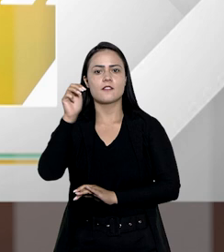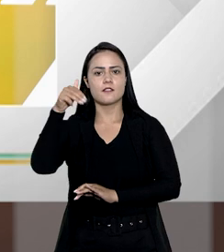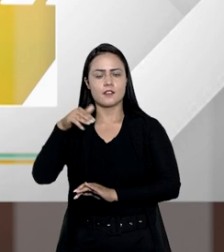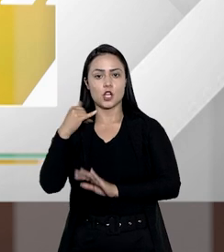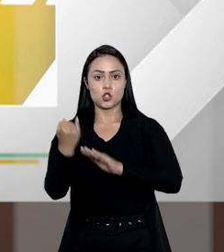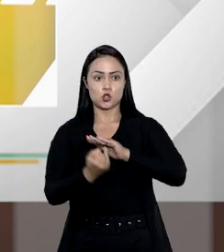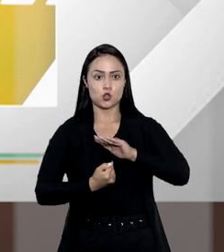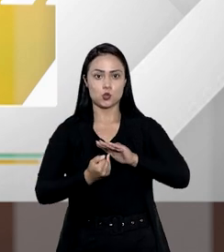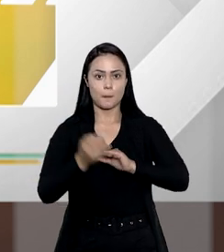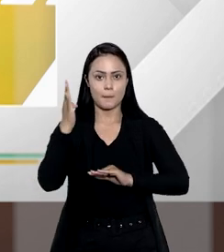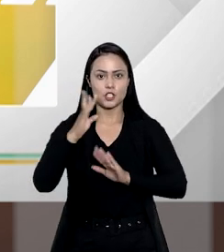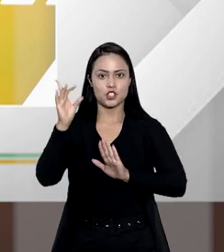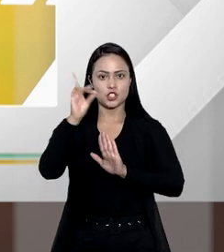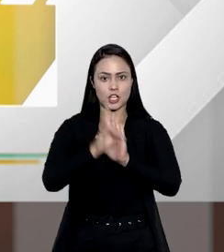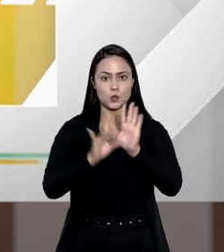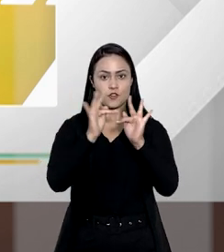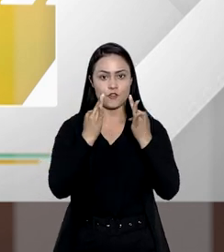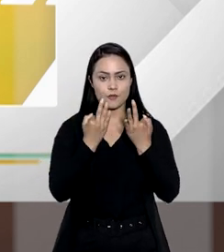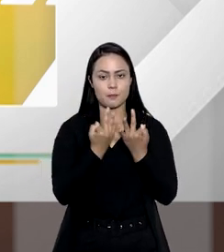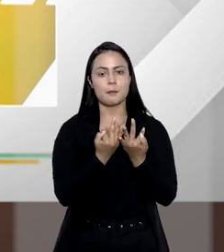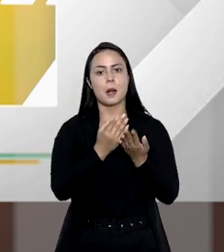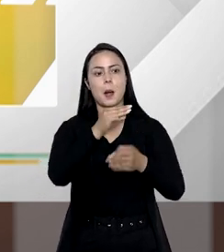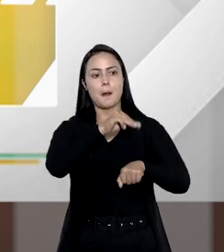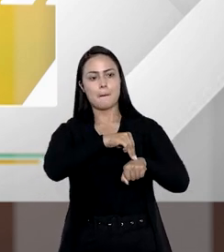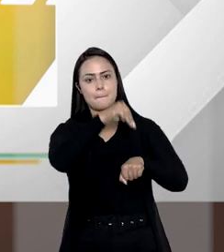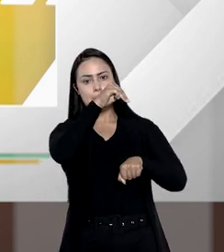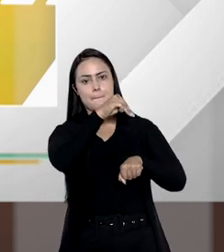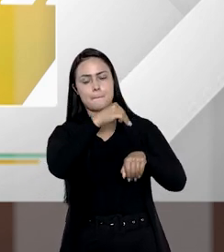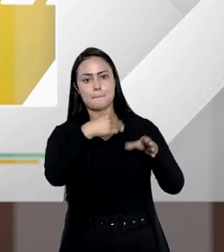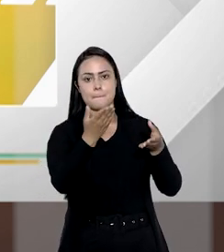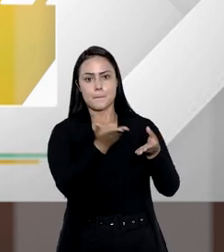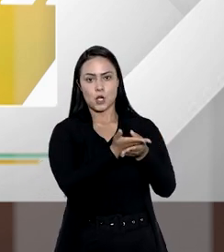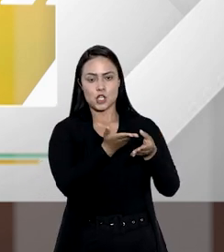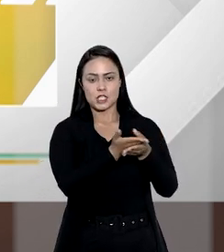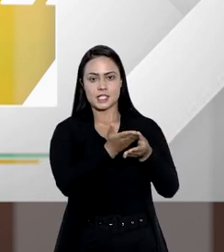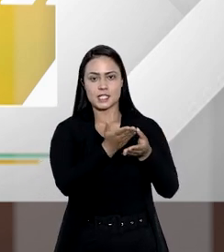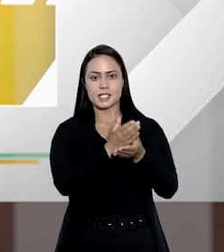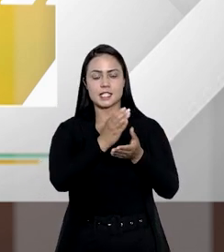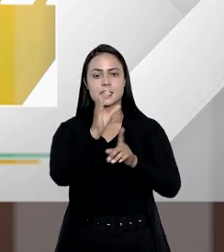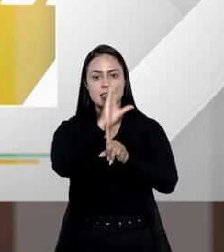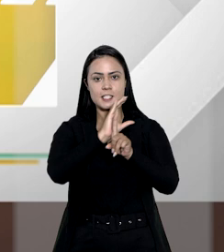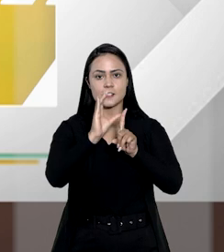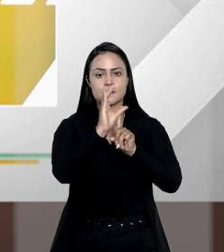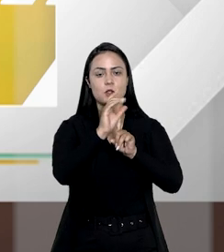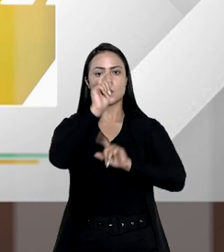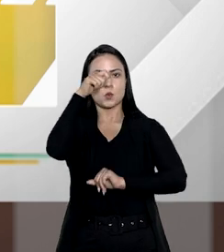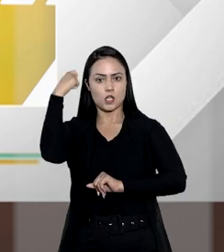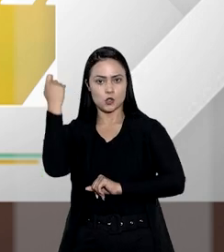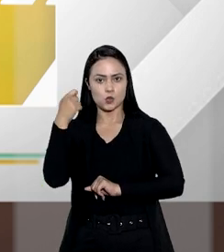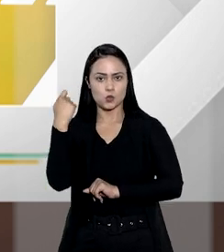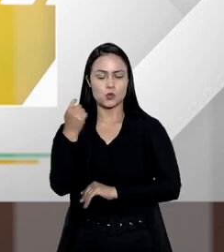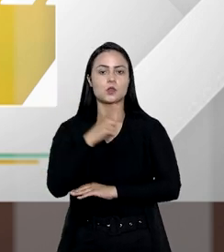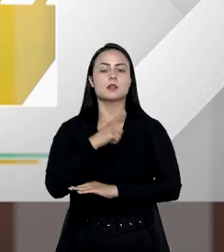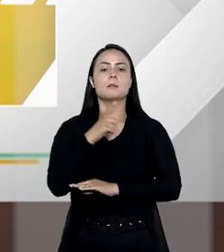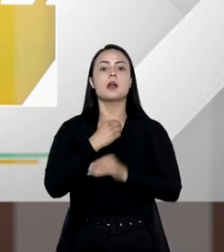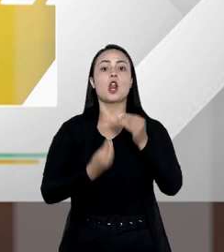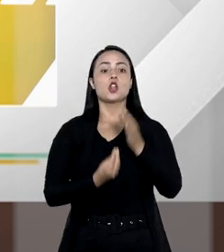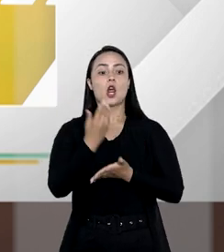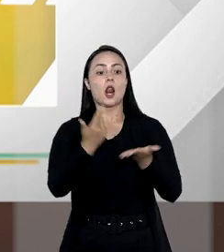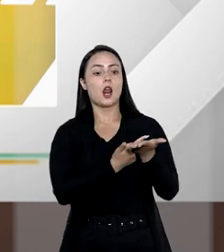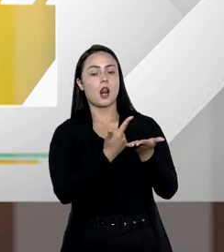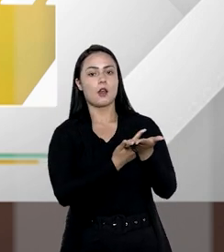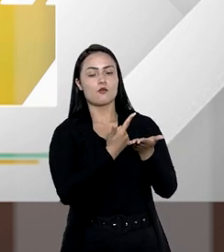Instituto Brasileiro de Direito de Família, mestre em processo civil também pela PUC do Rio Grande do Sul e autor de livros